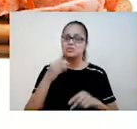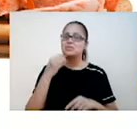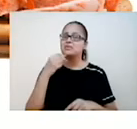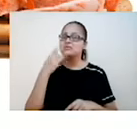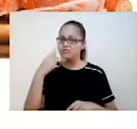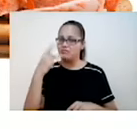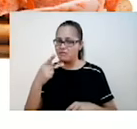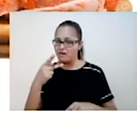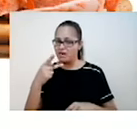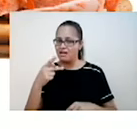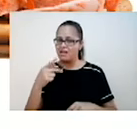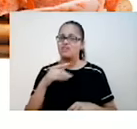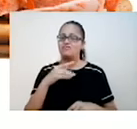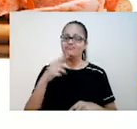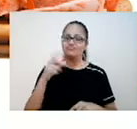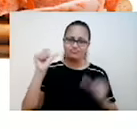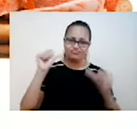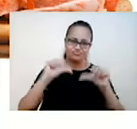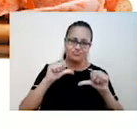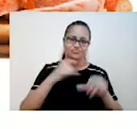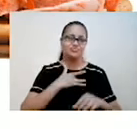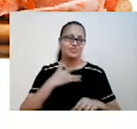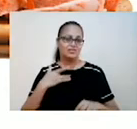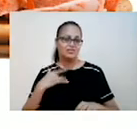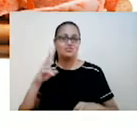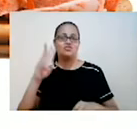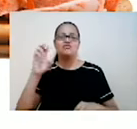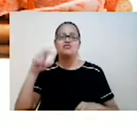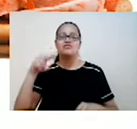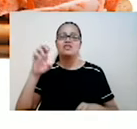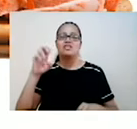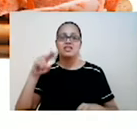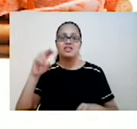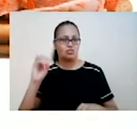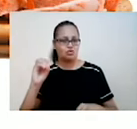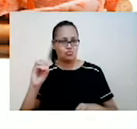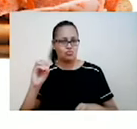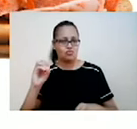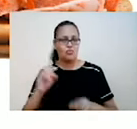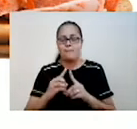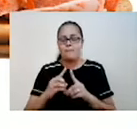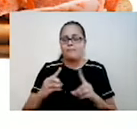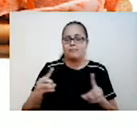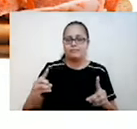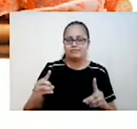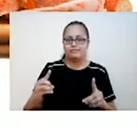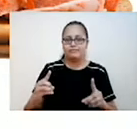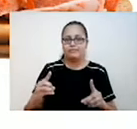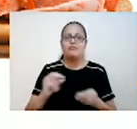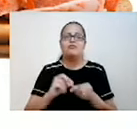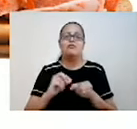excesso sempre é o veneno. But fats, gorduras, they are really important for our